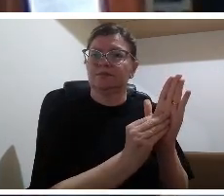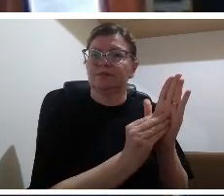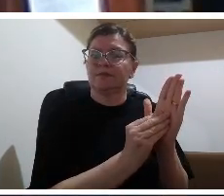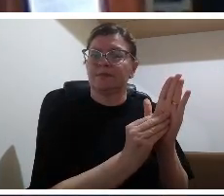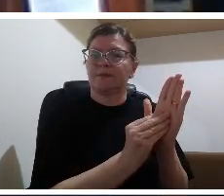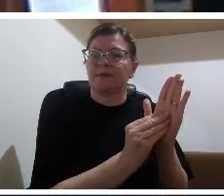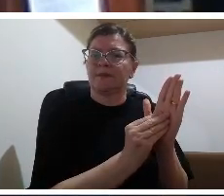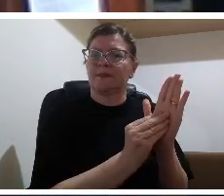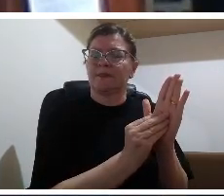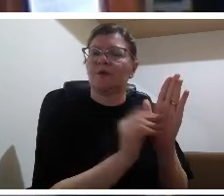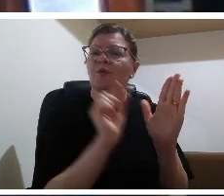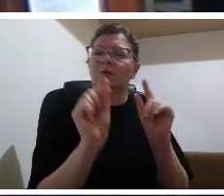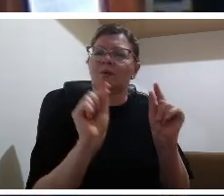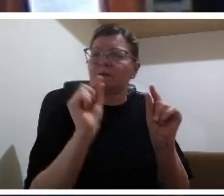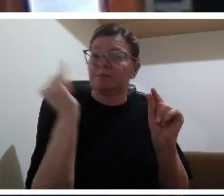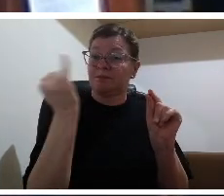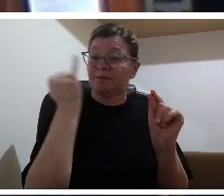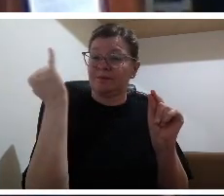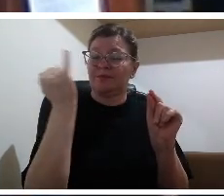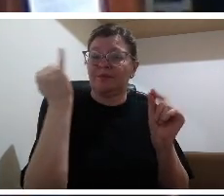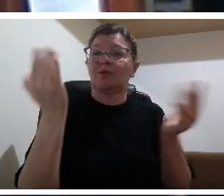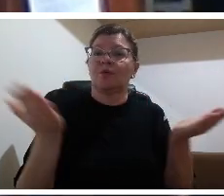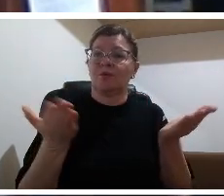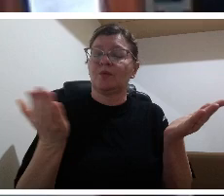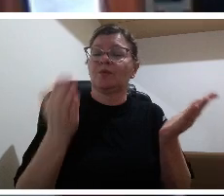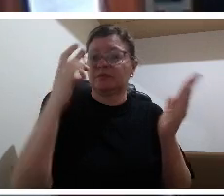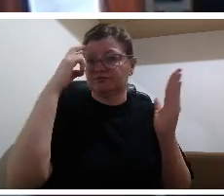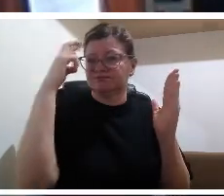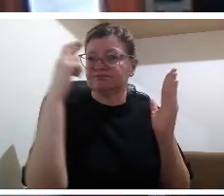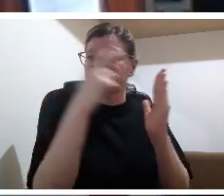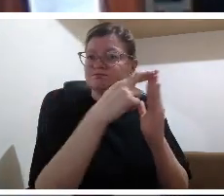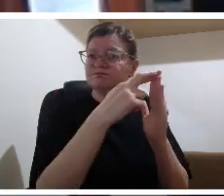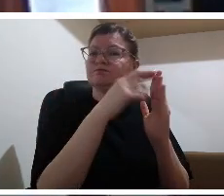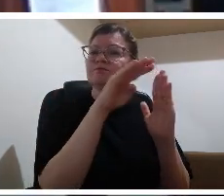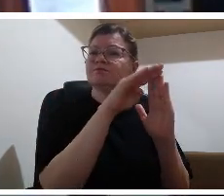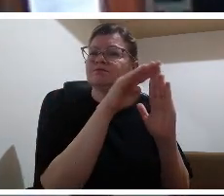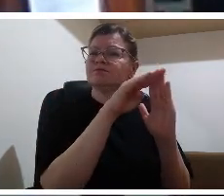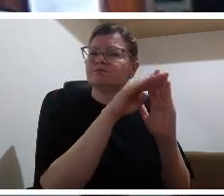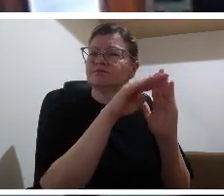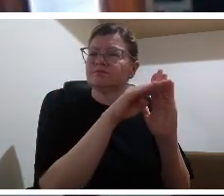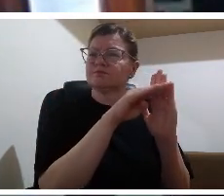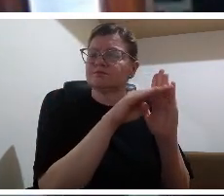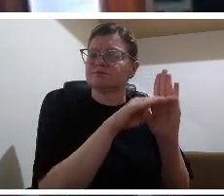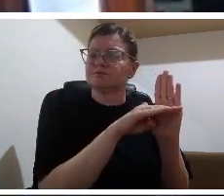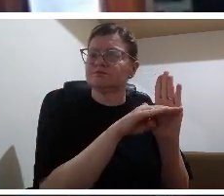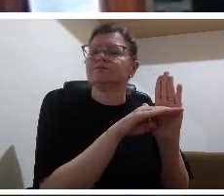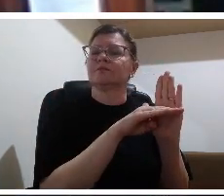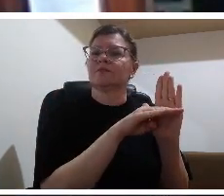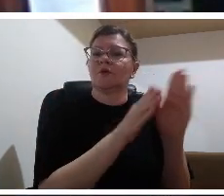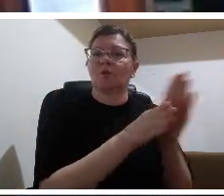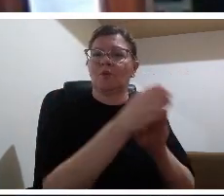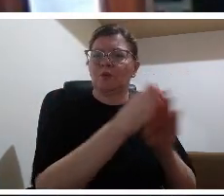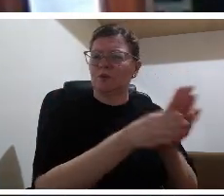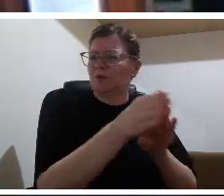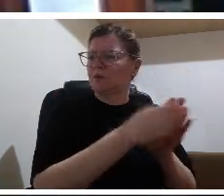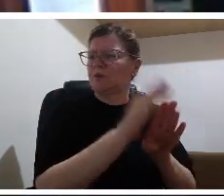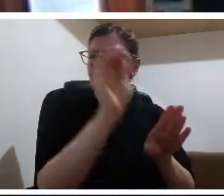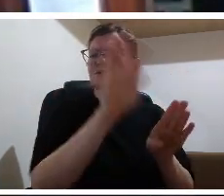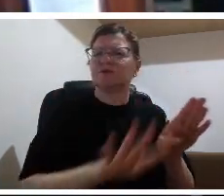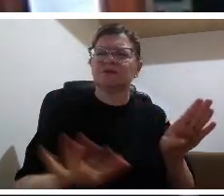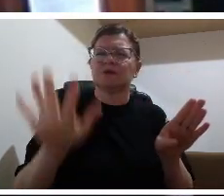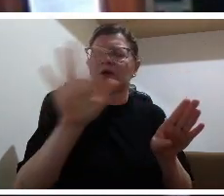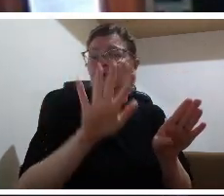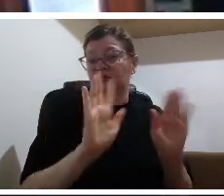orientações gerais é aquilo que está posto eu acho que a gente tem que pegar os conteúdos que estão